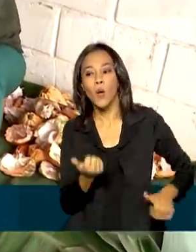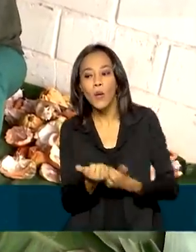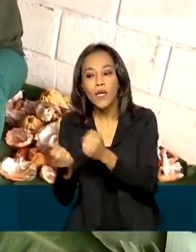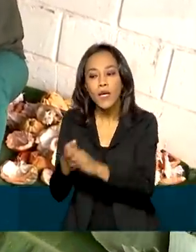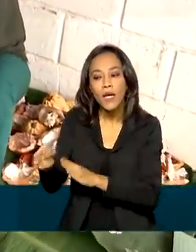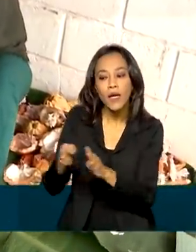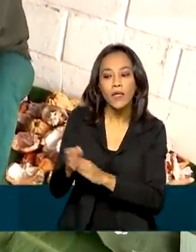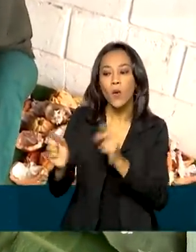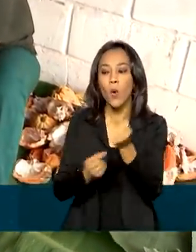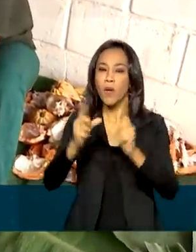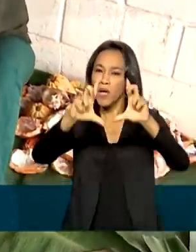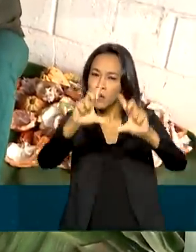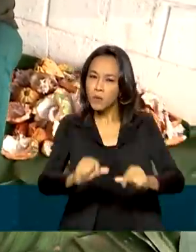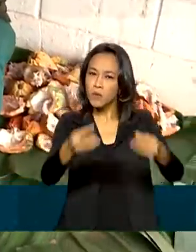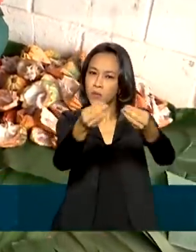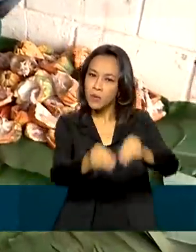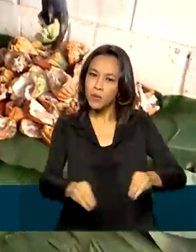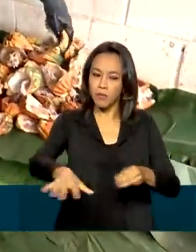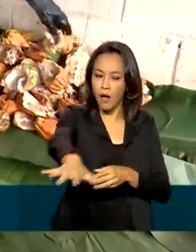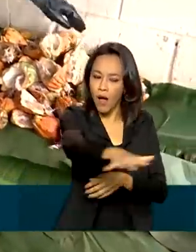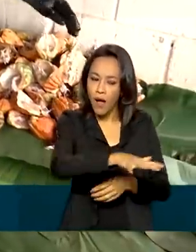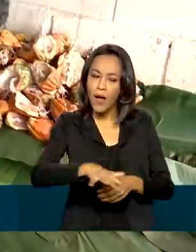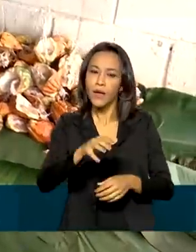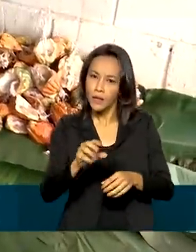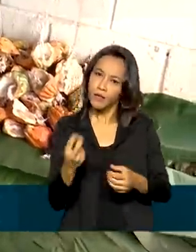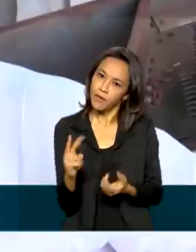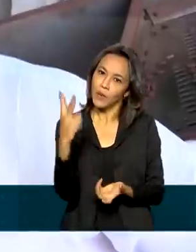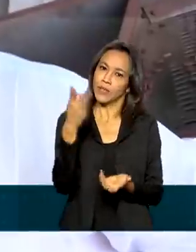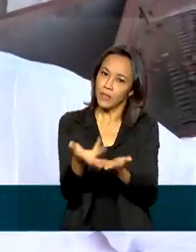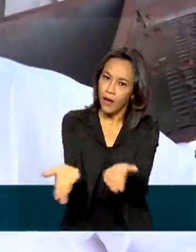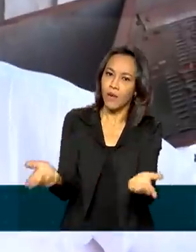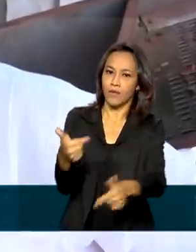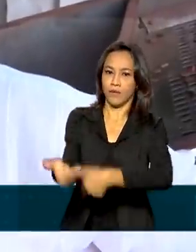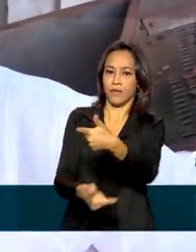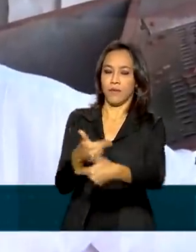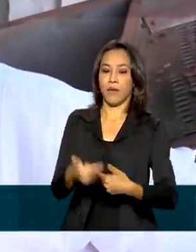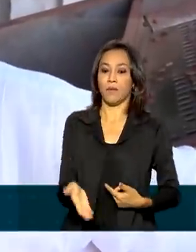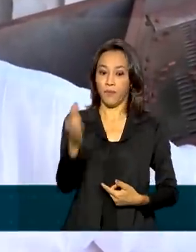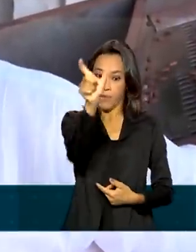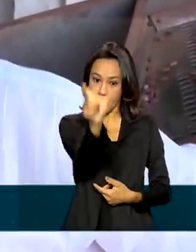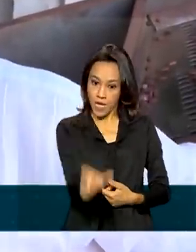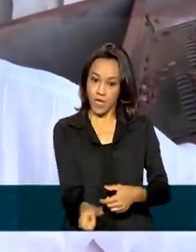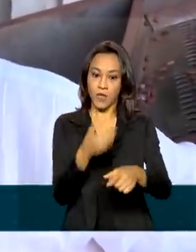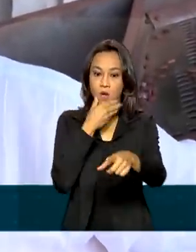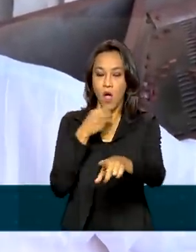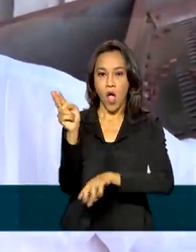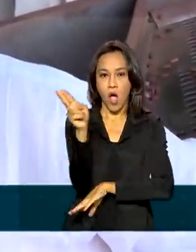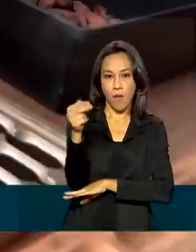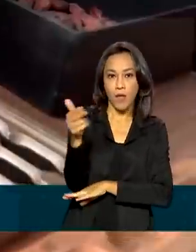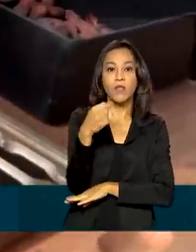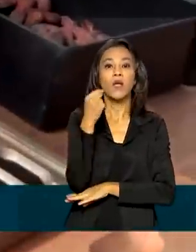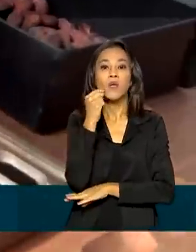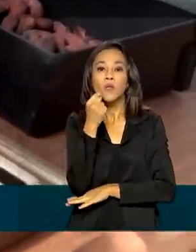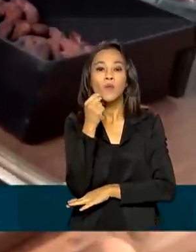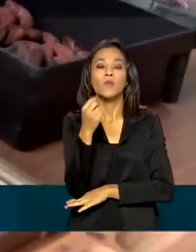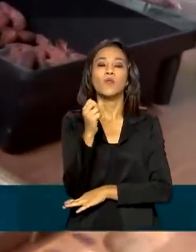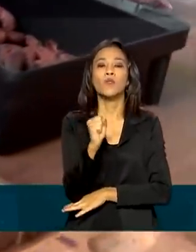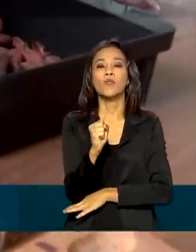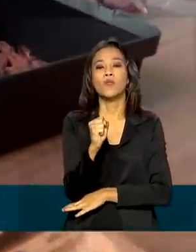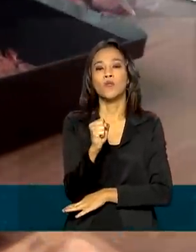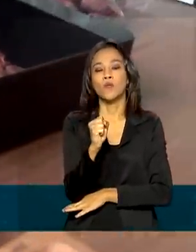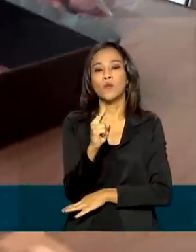o impacto ambiental e agregar valor à cadeia produtiva. O embaixador da Suíça, terra dos chocolates mais